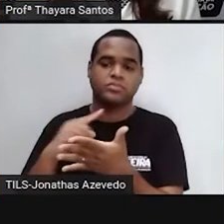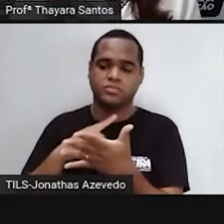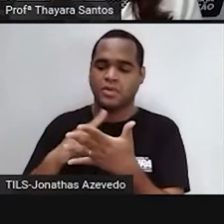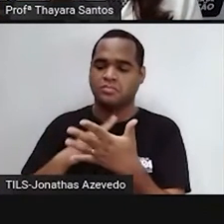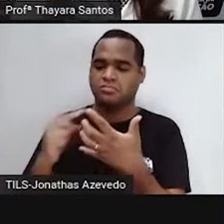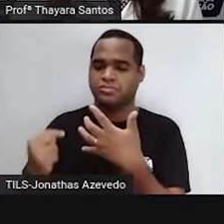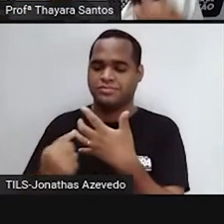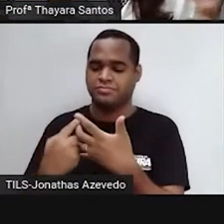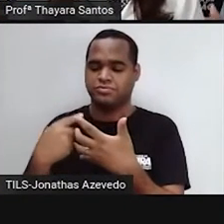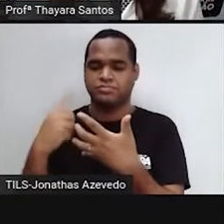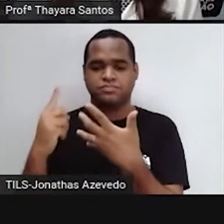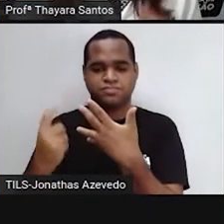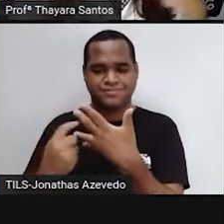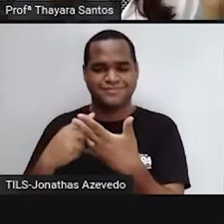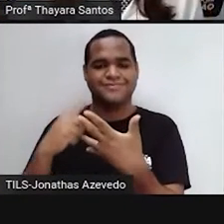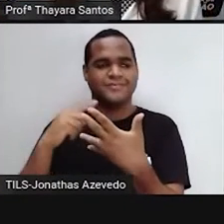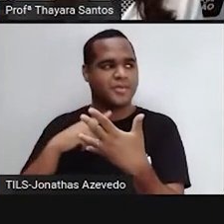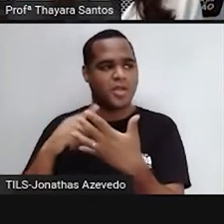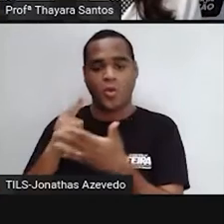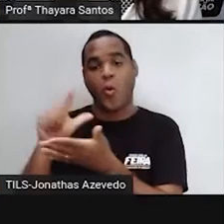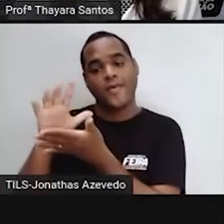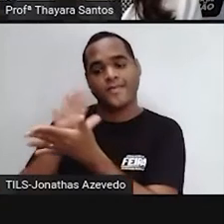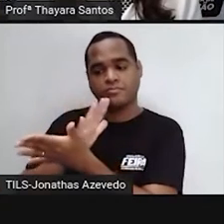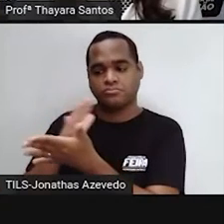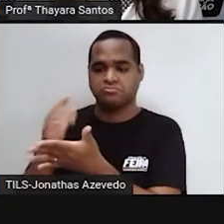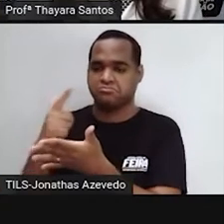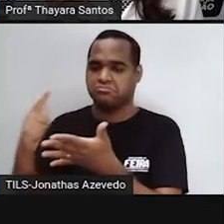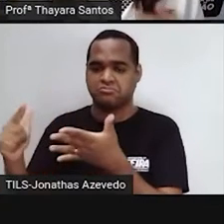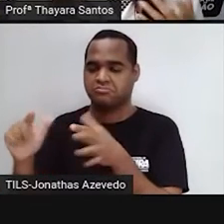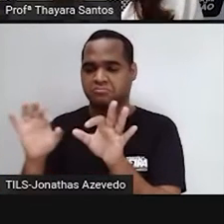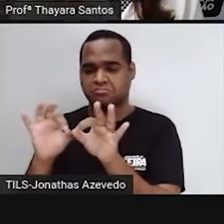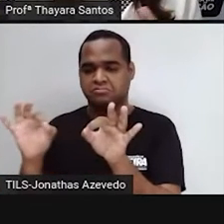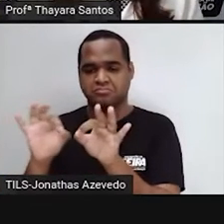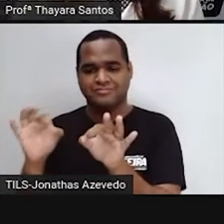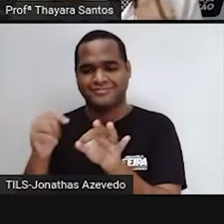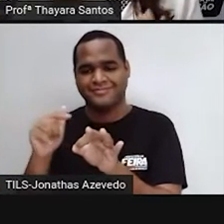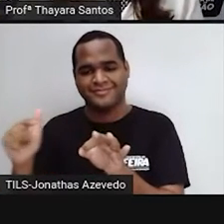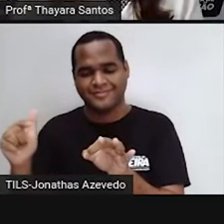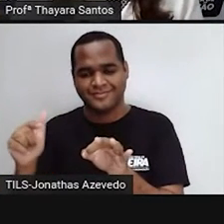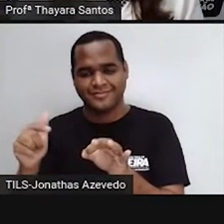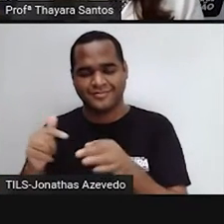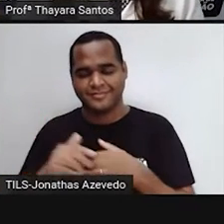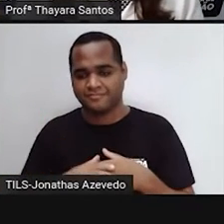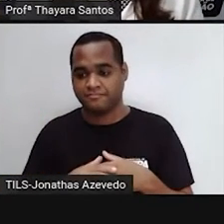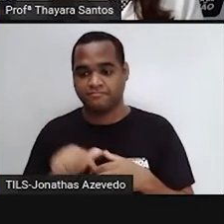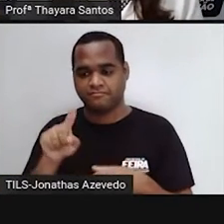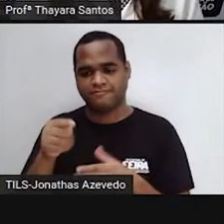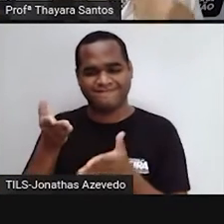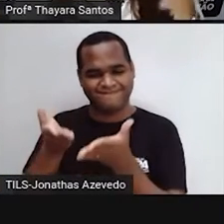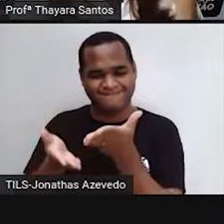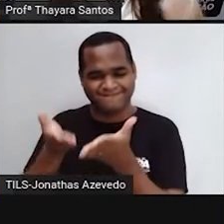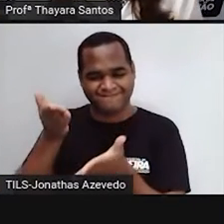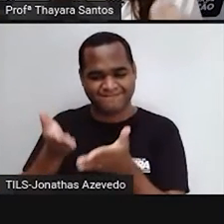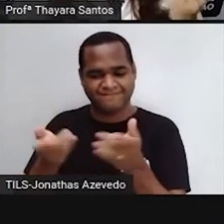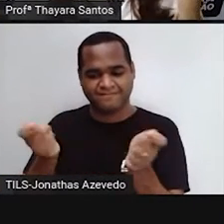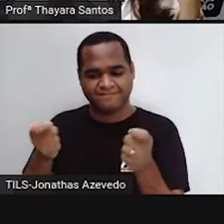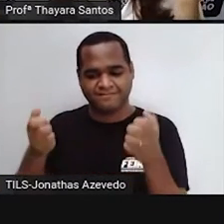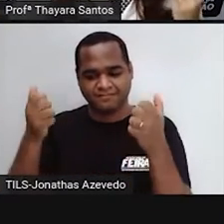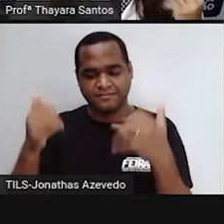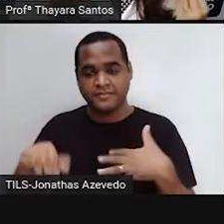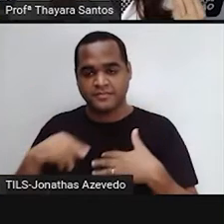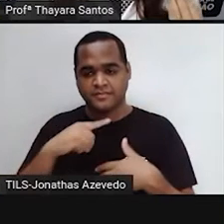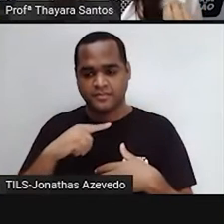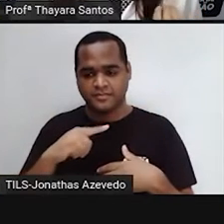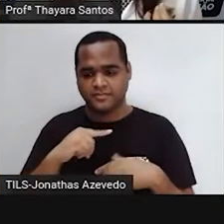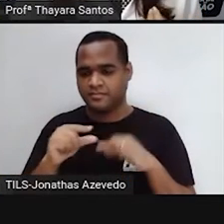passarem e não permite que outras substâncias passem. Então, ela faz esse controle aí na célula. Ela deixa moléculas